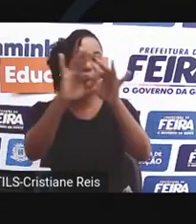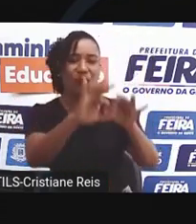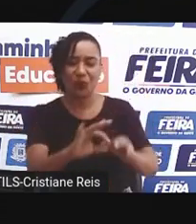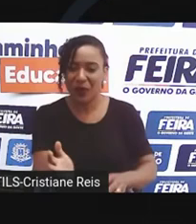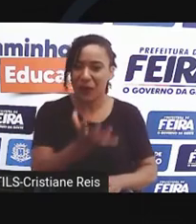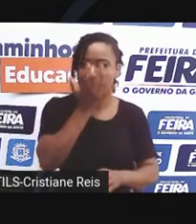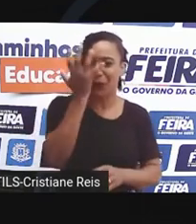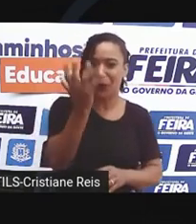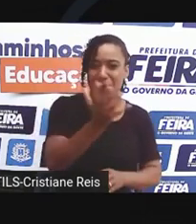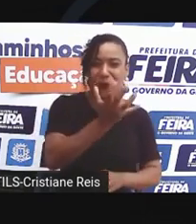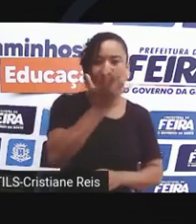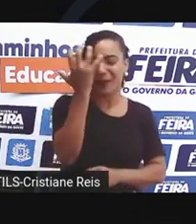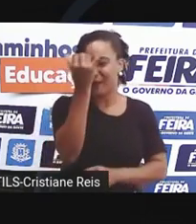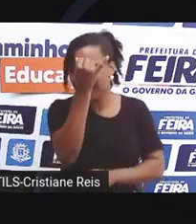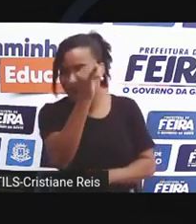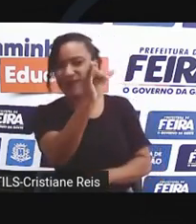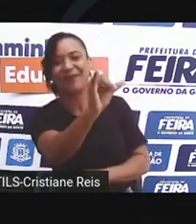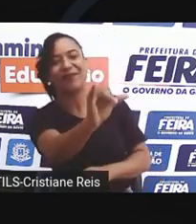poluição